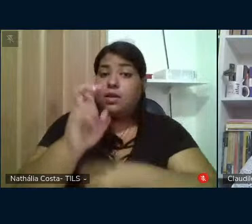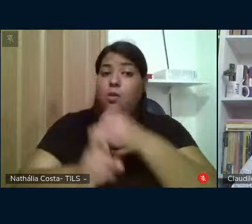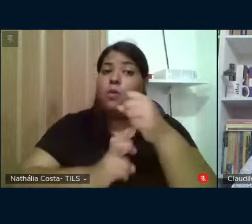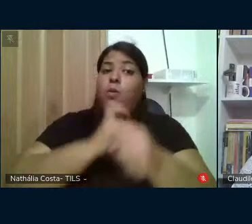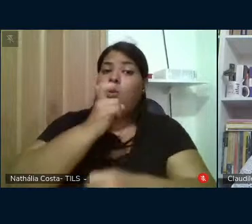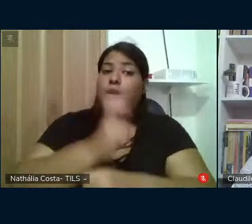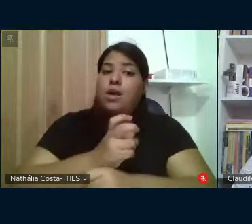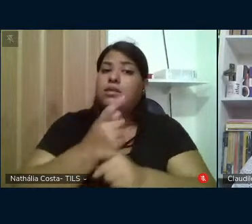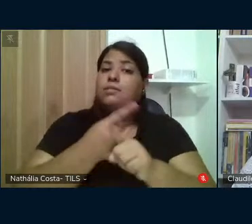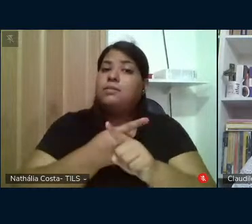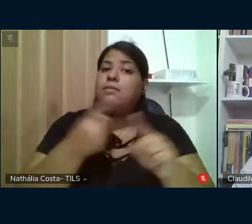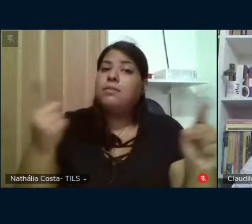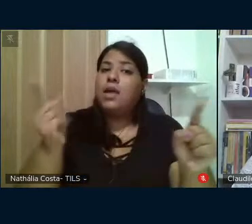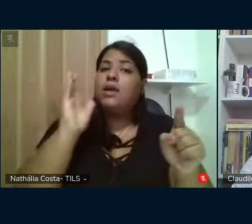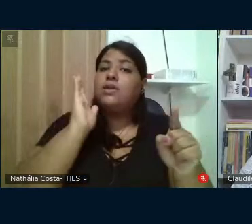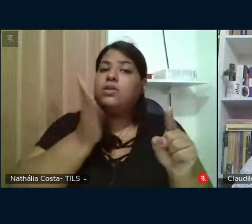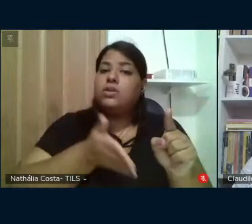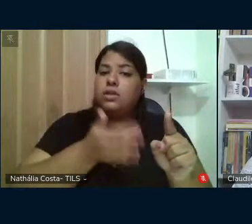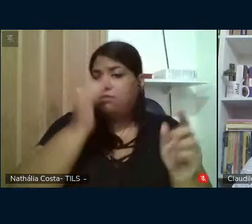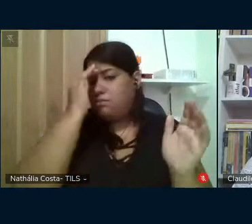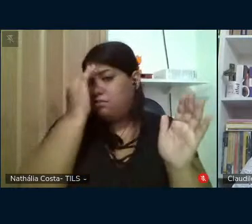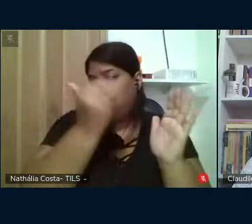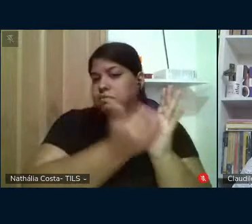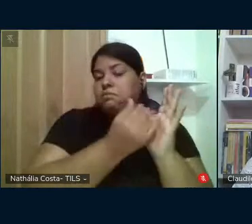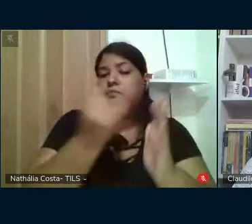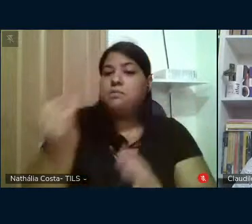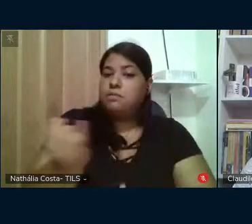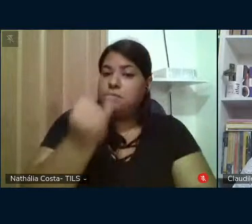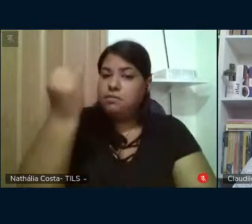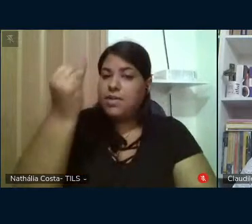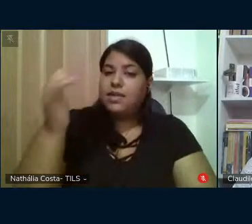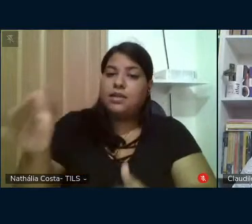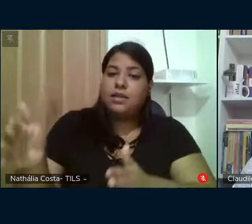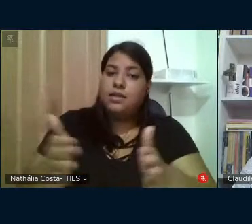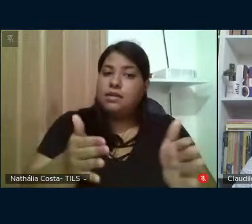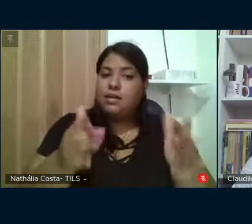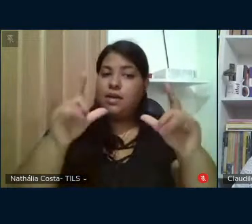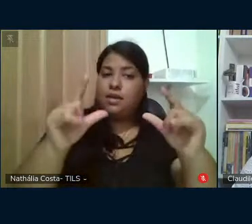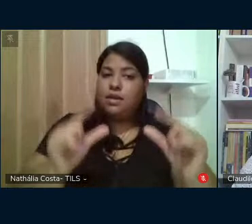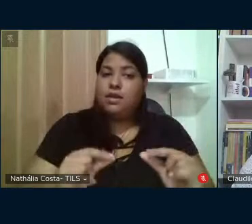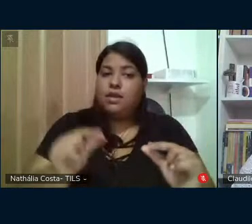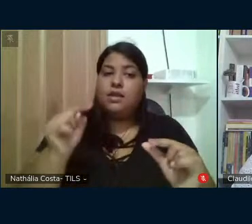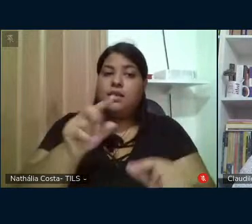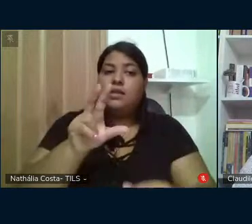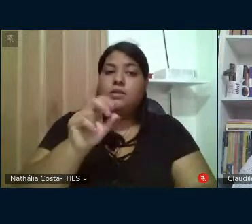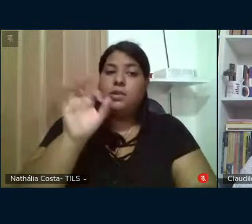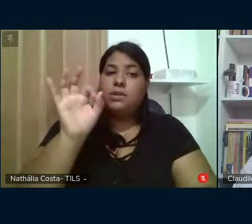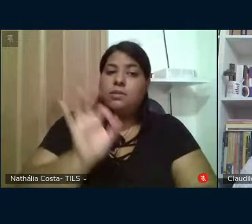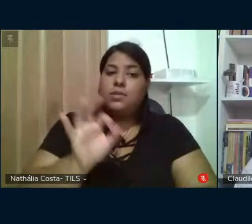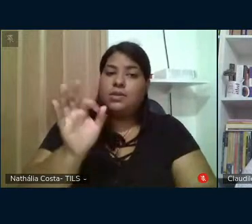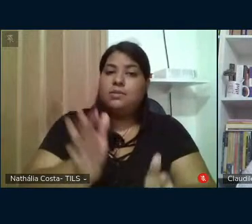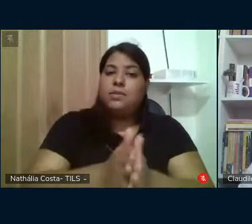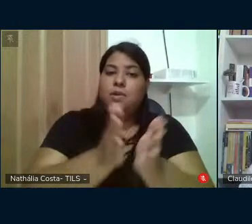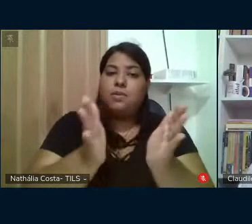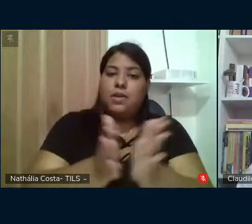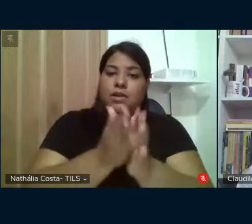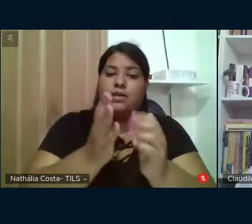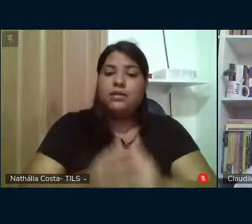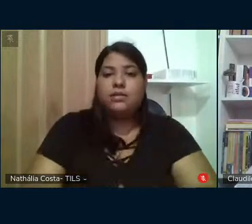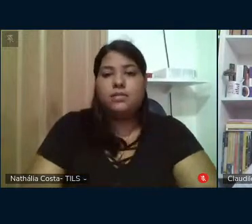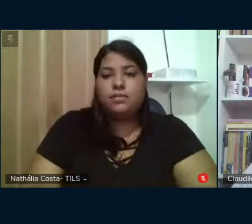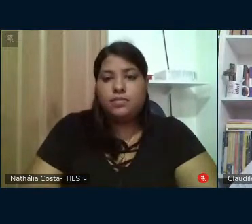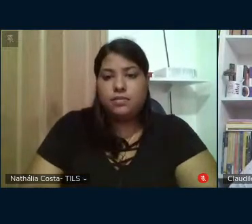mas já se cumpriu uma parte importante do caminho de reduzir em 50% a pobreza. Fecha aspas.